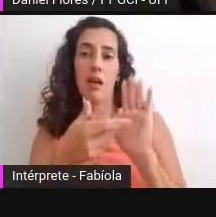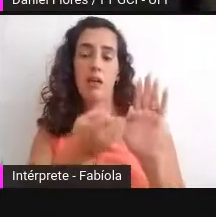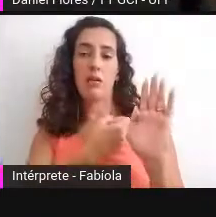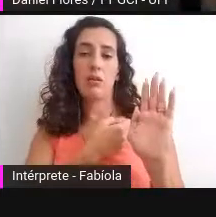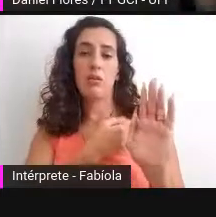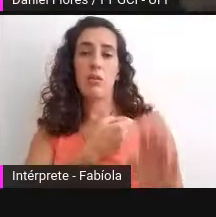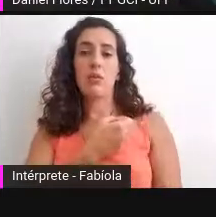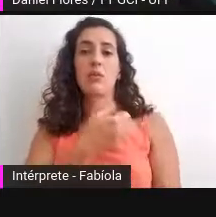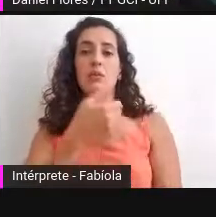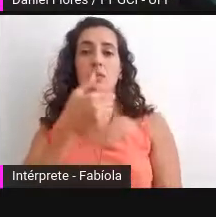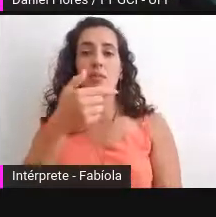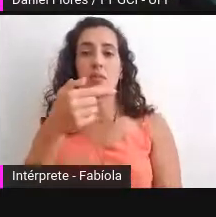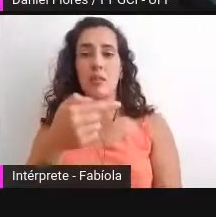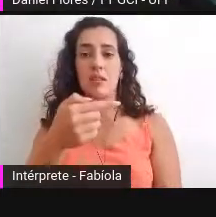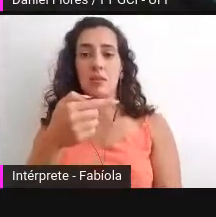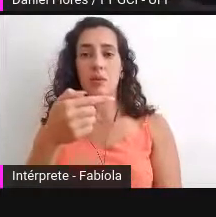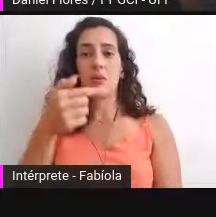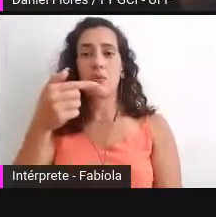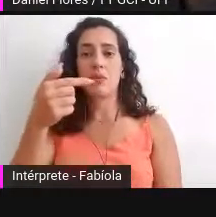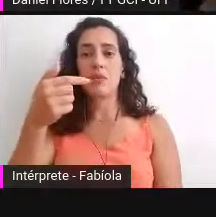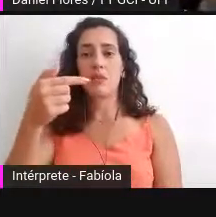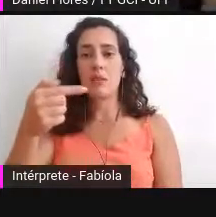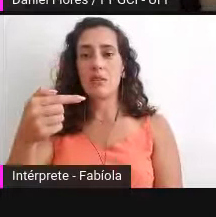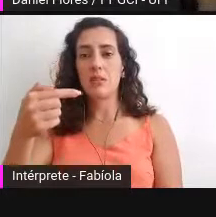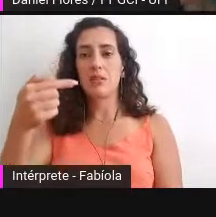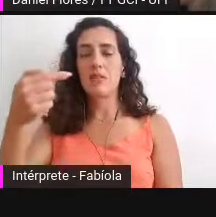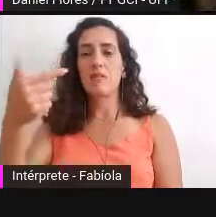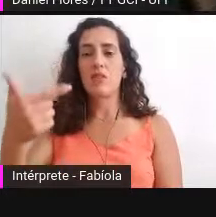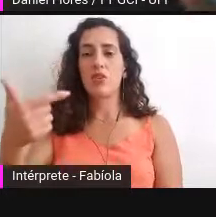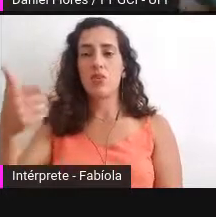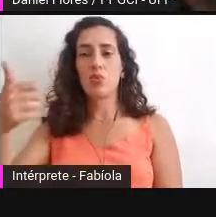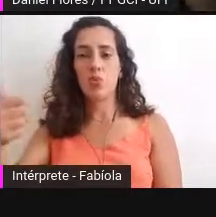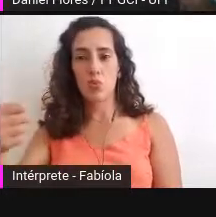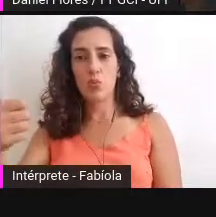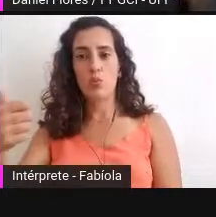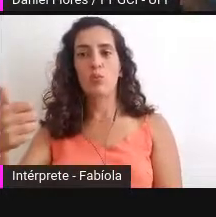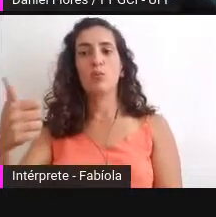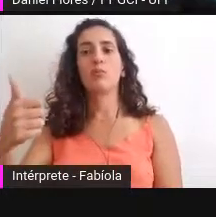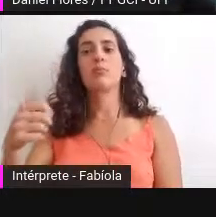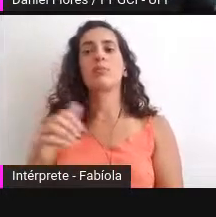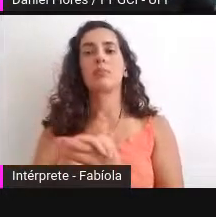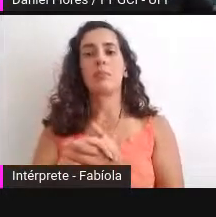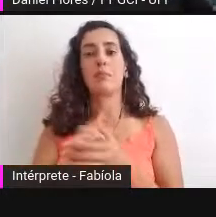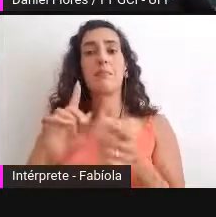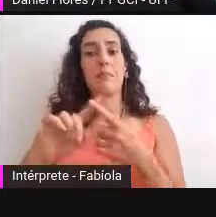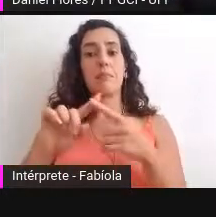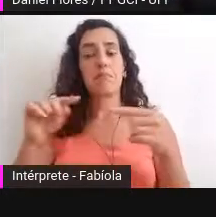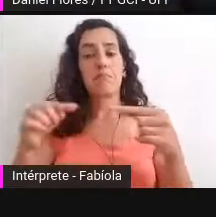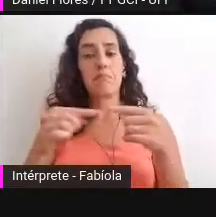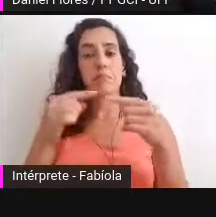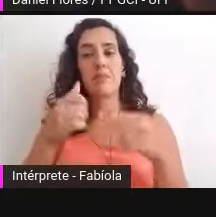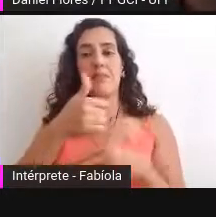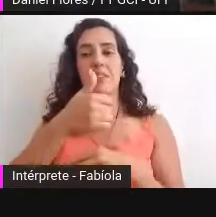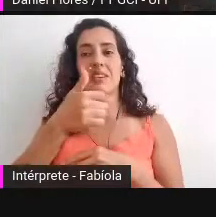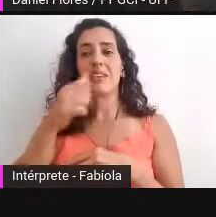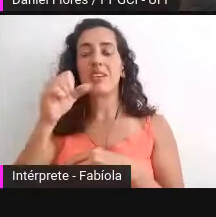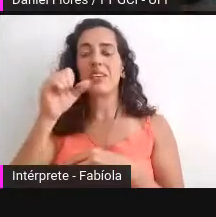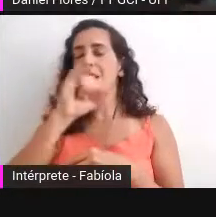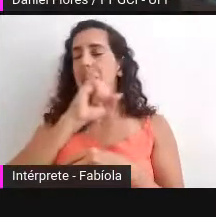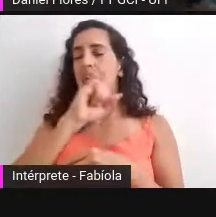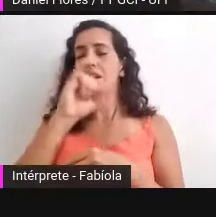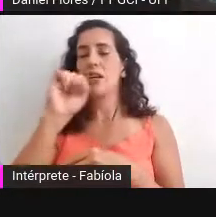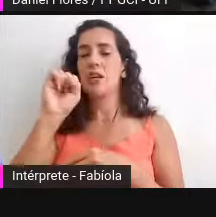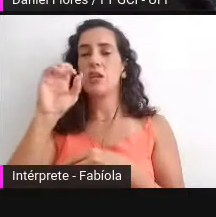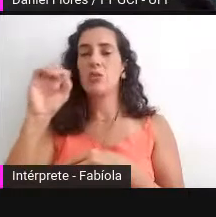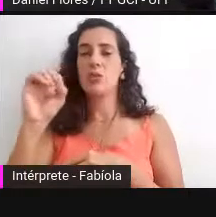que é auditado e certificado pela ISO 16.363 e que a empresa